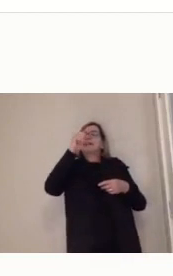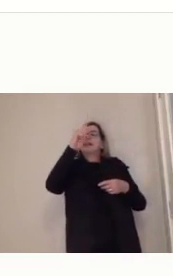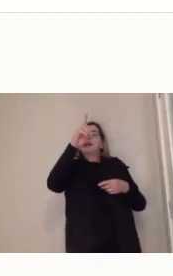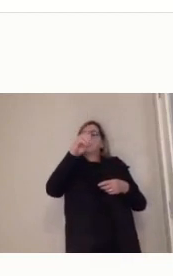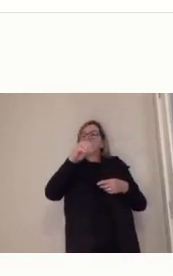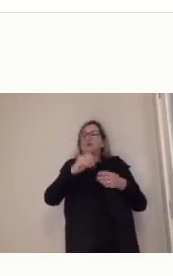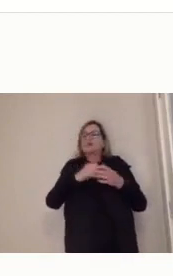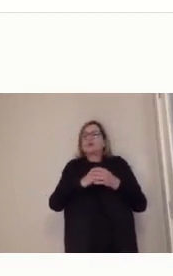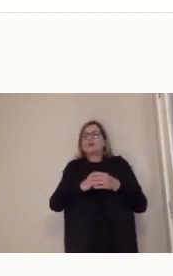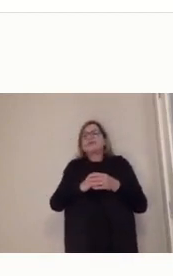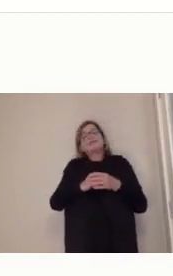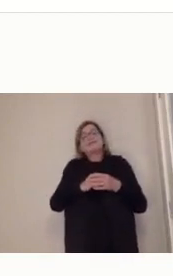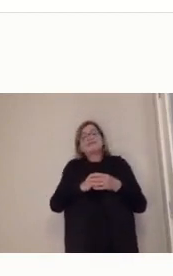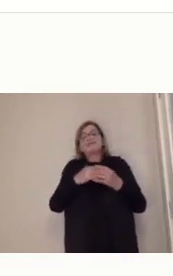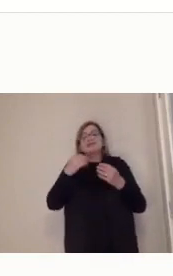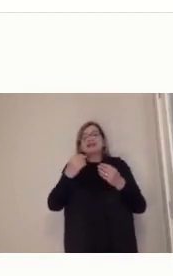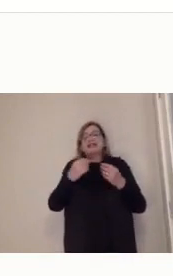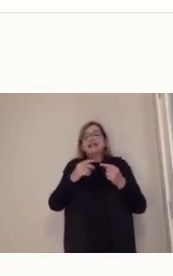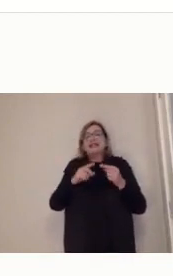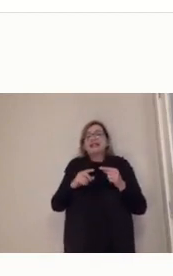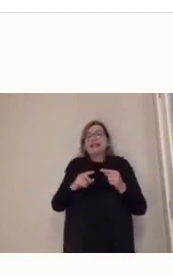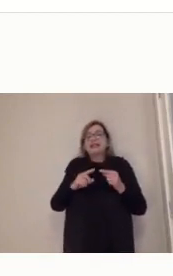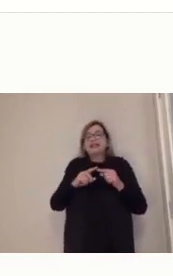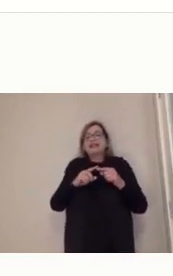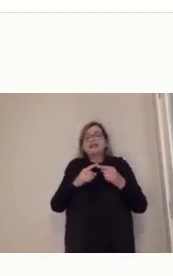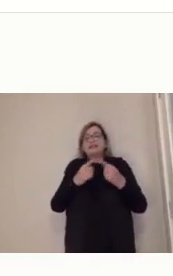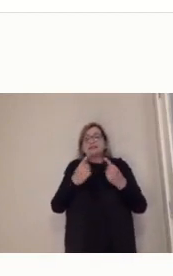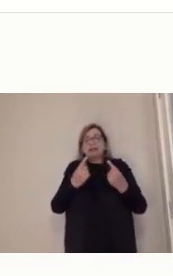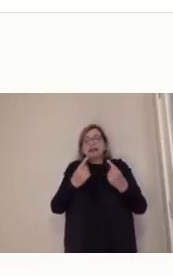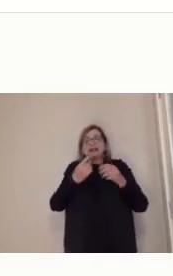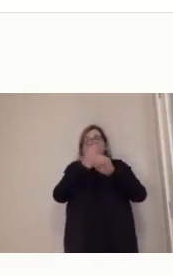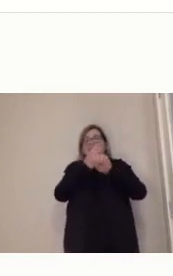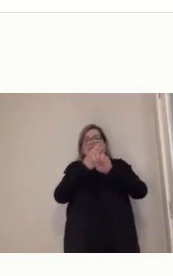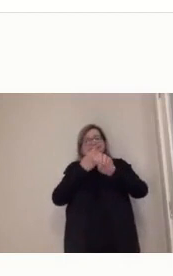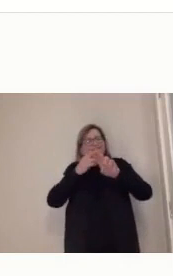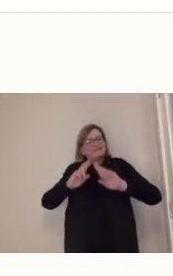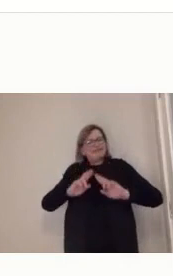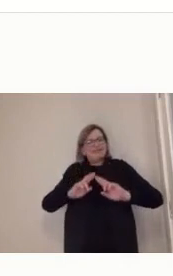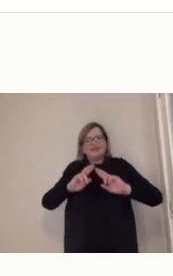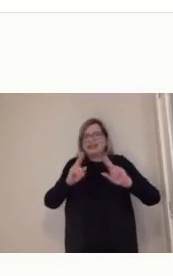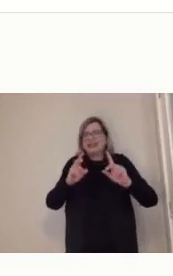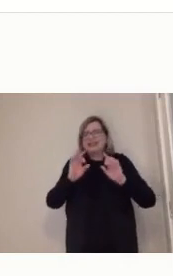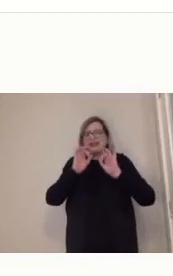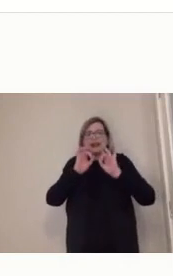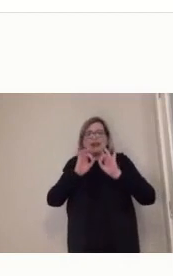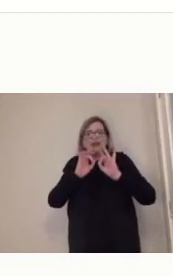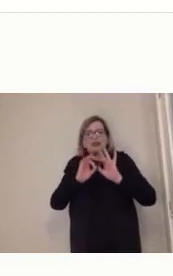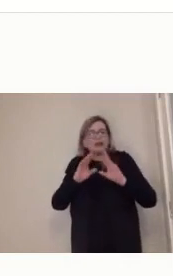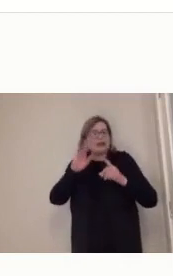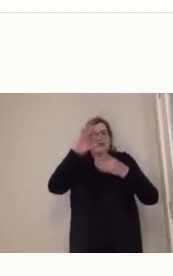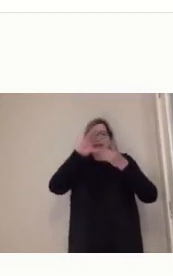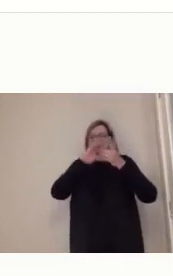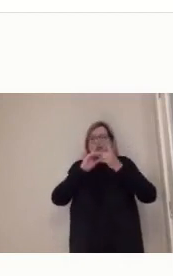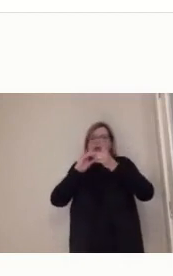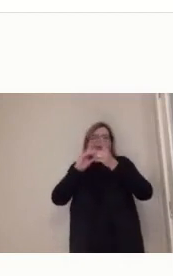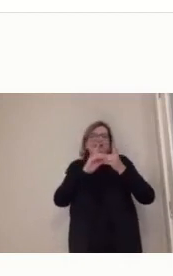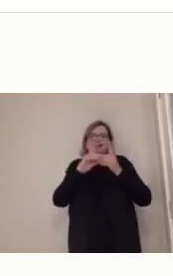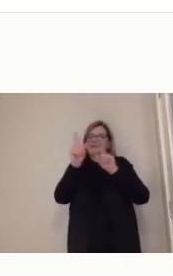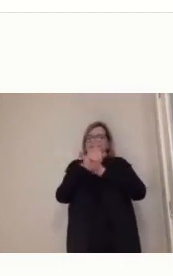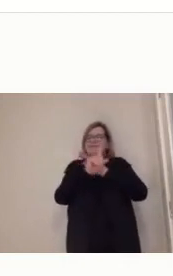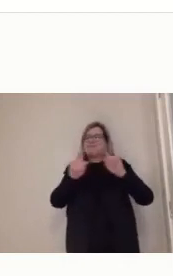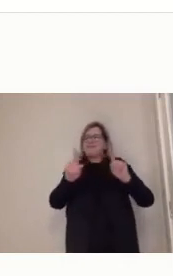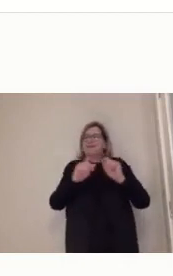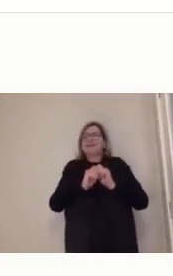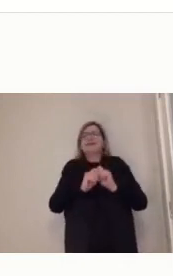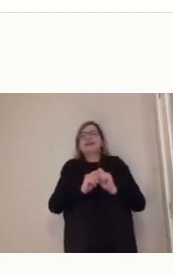para democratizar o acesso ao ensino superior e as pessoas terem um diploma. Ela tem que ser entendida na sua amplitude, no seu papel